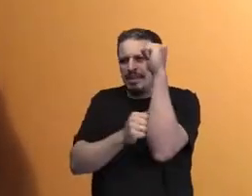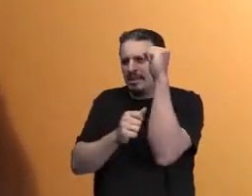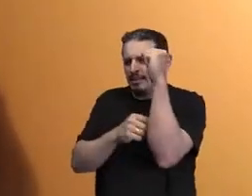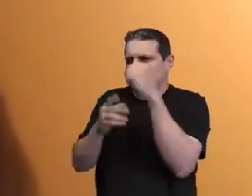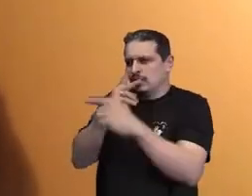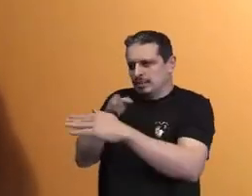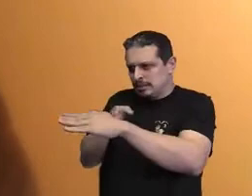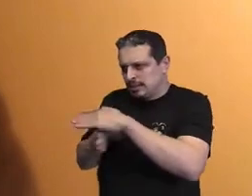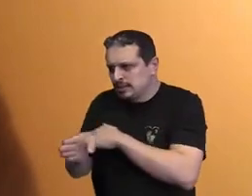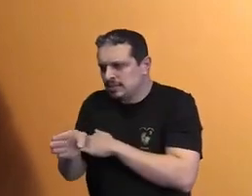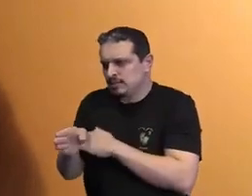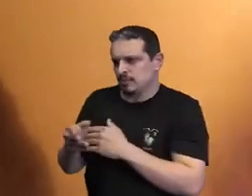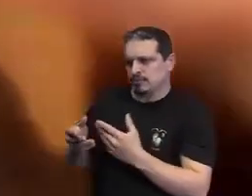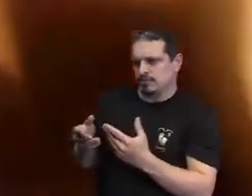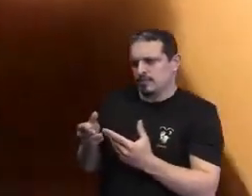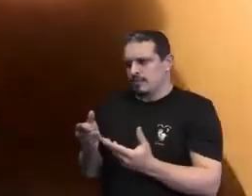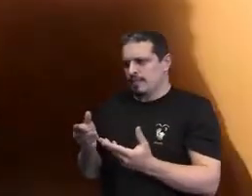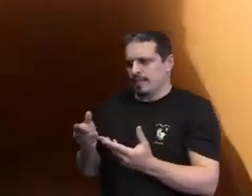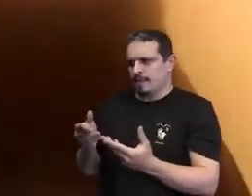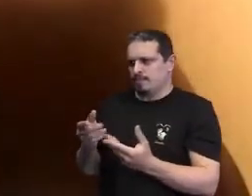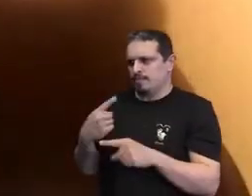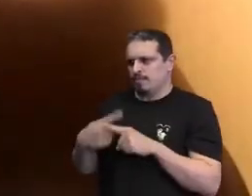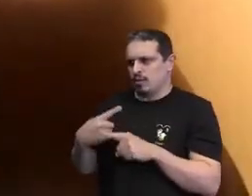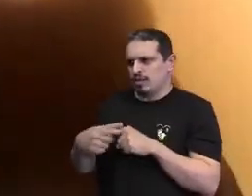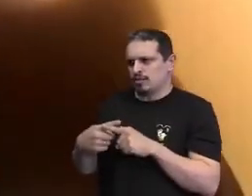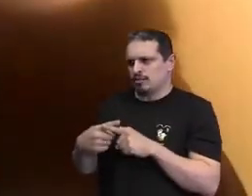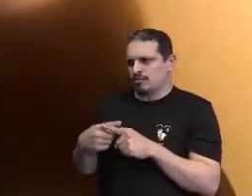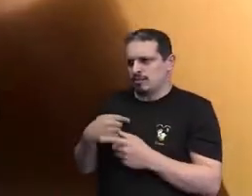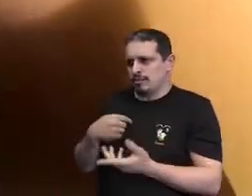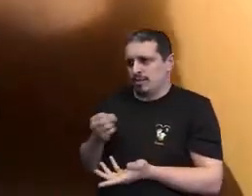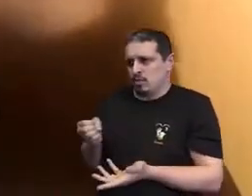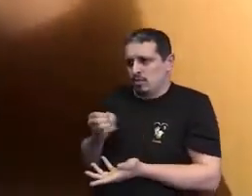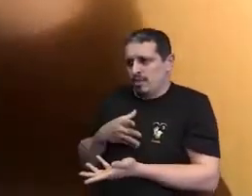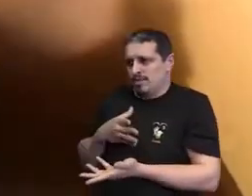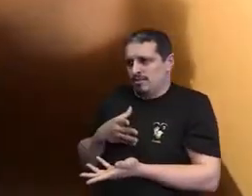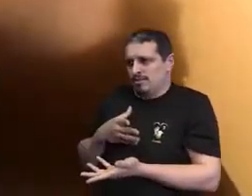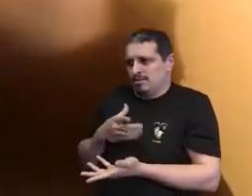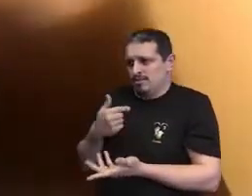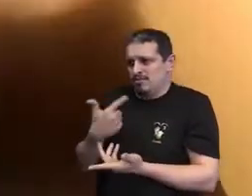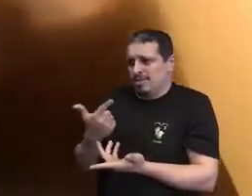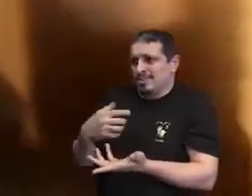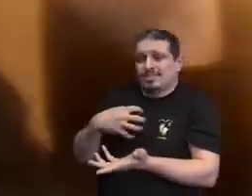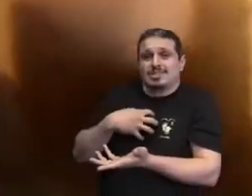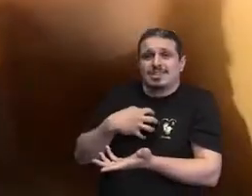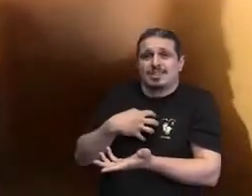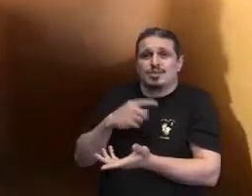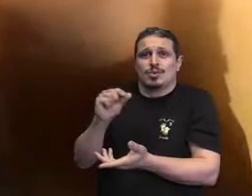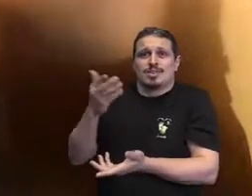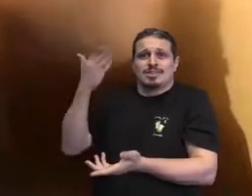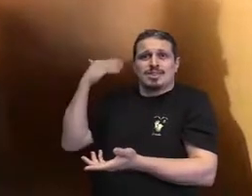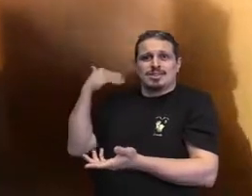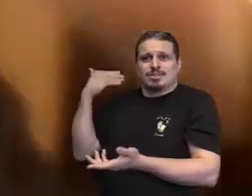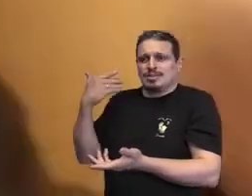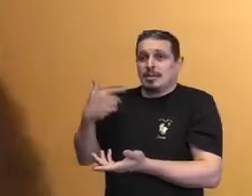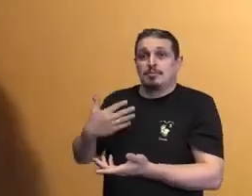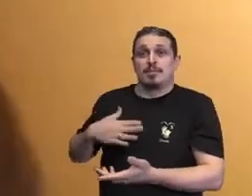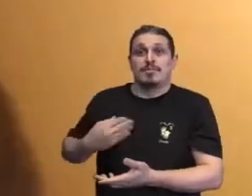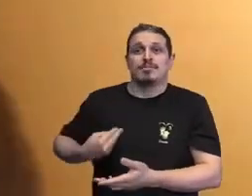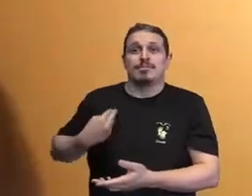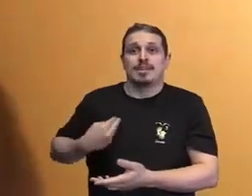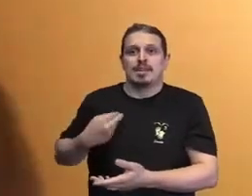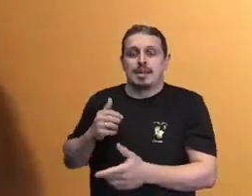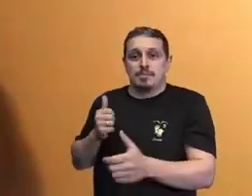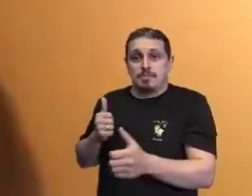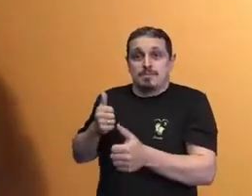de 1973, em vinil. 43 anos, eu tenho até hoje. Que